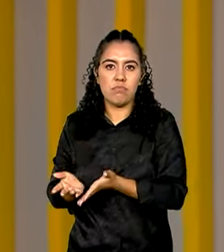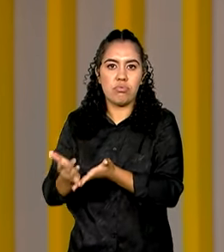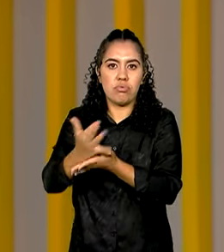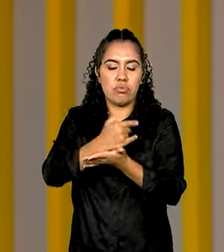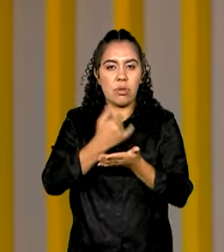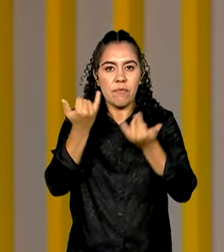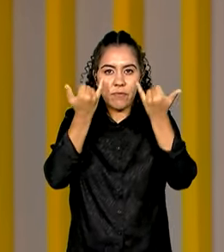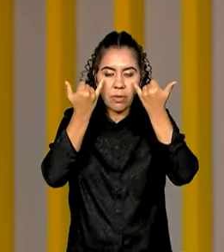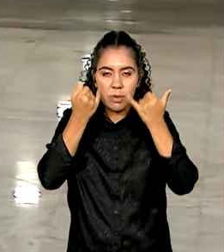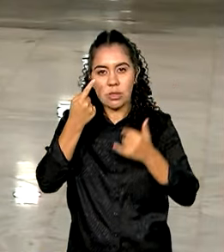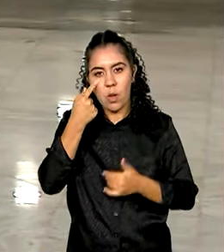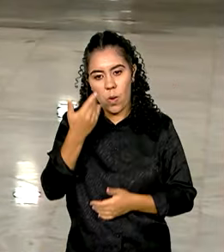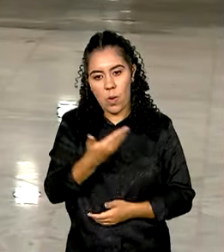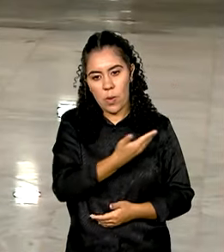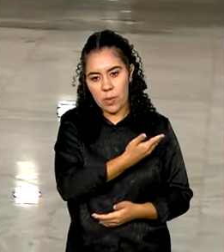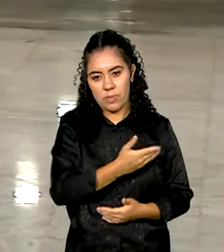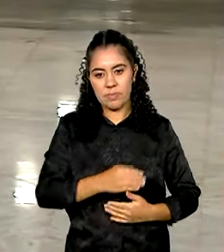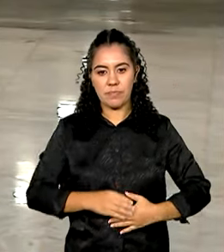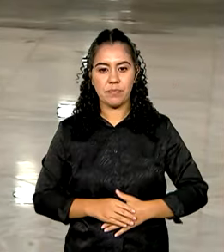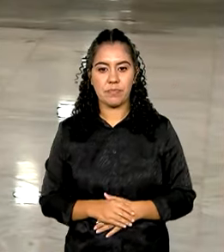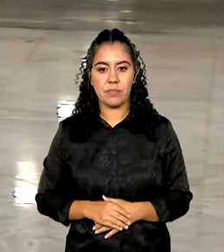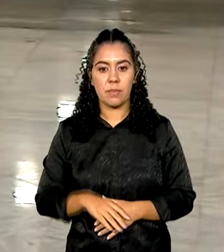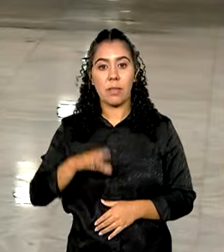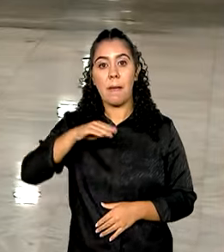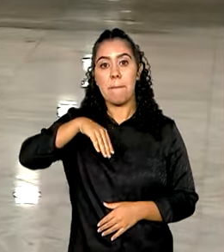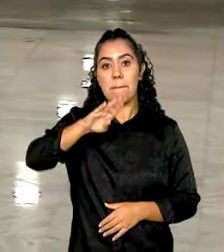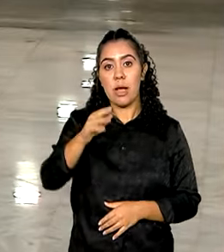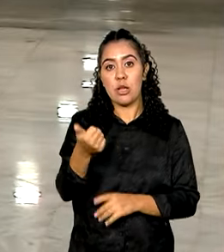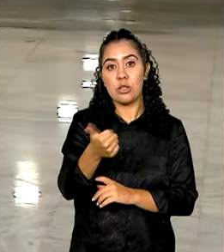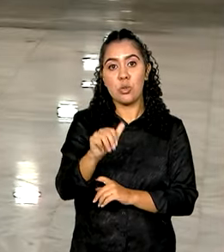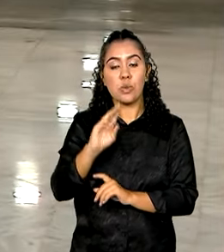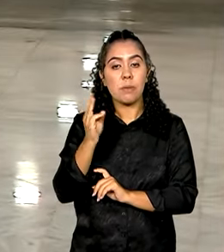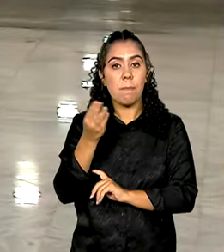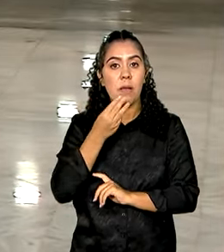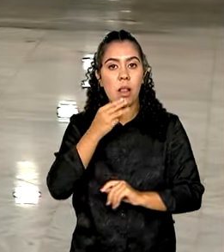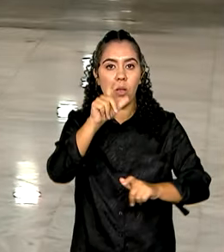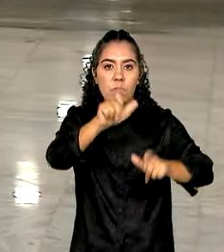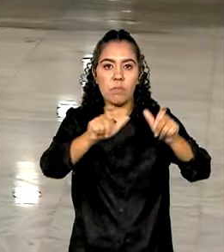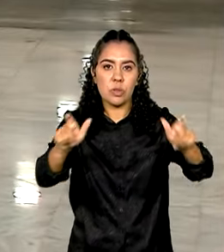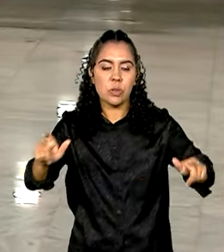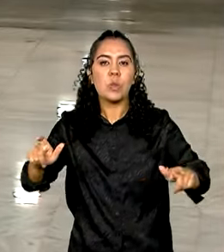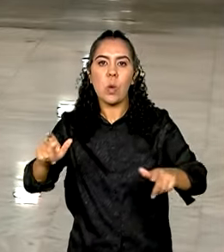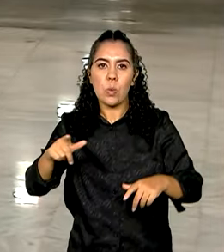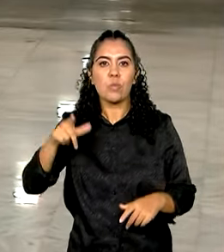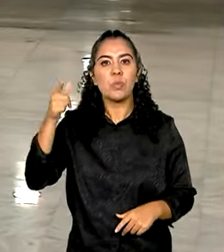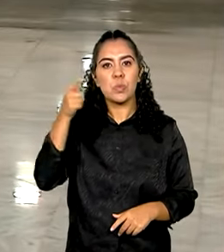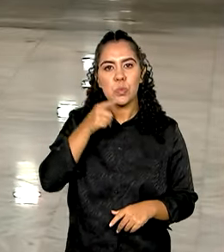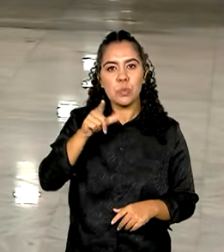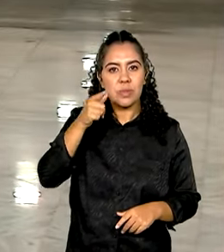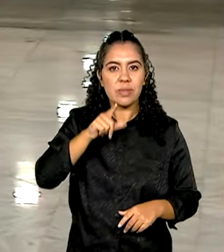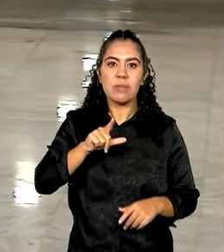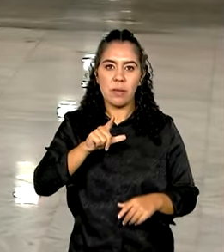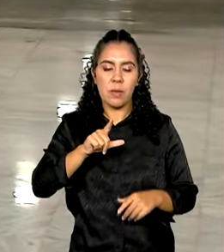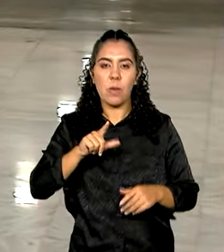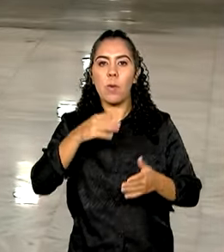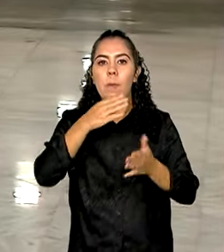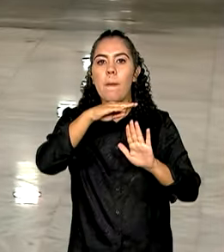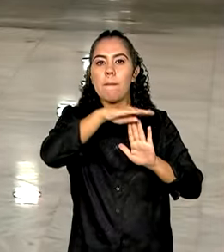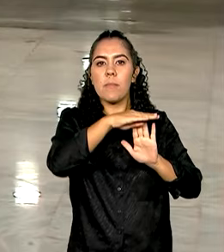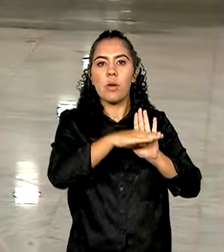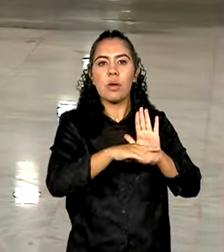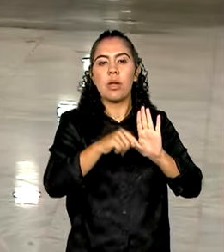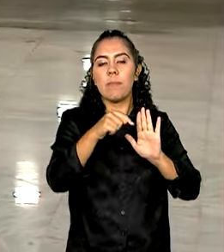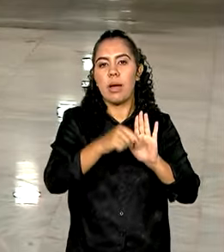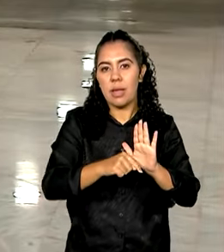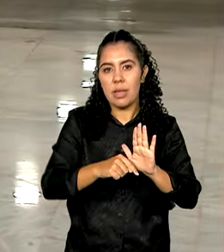na reportagem. Mais de 11 milhões de pessoas foram beneficiadas pelo programa Desenrola Brasil, lançado